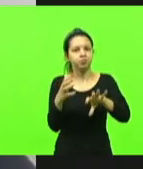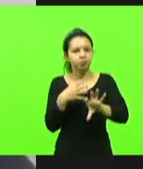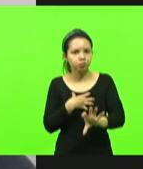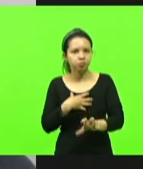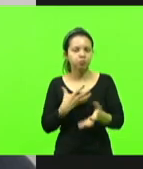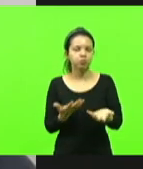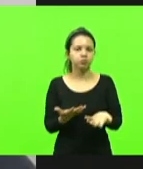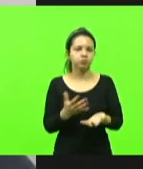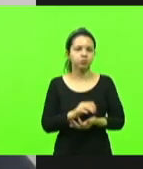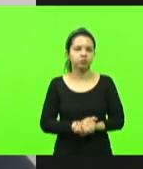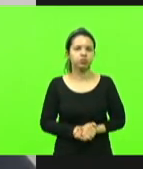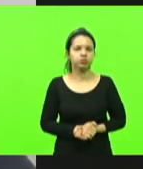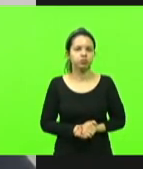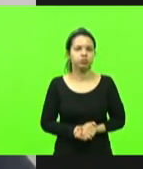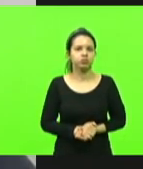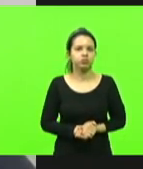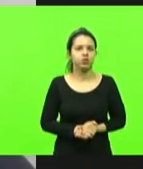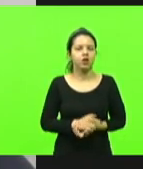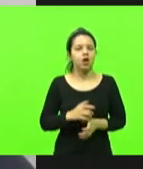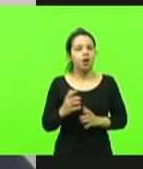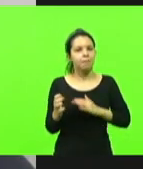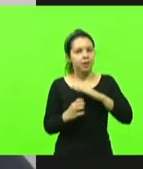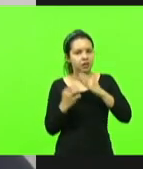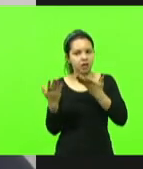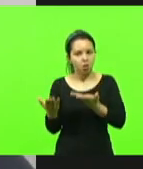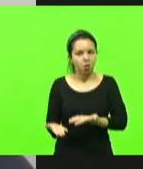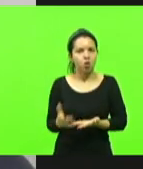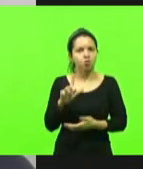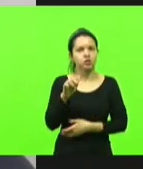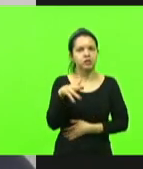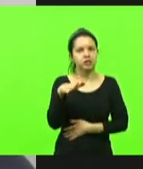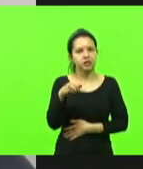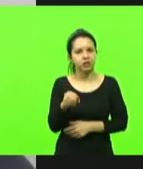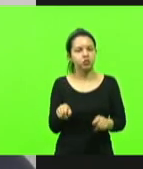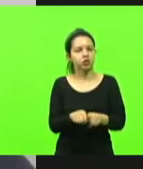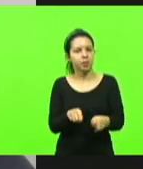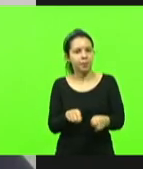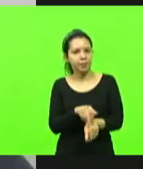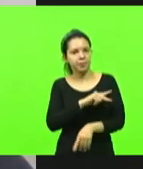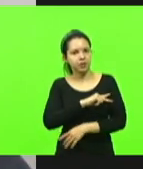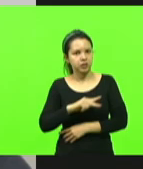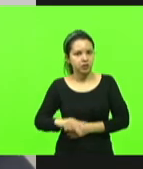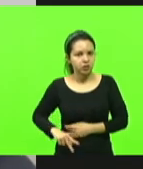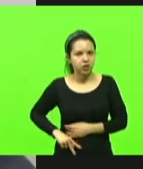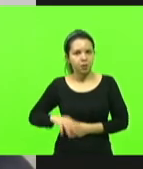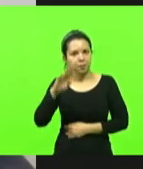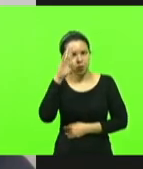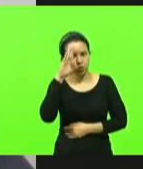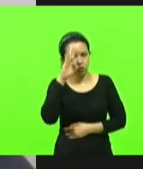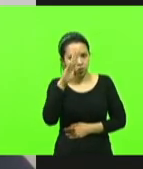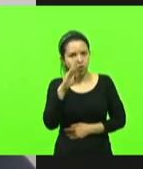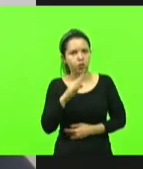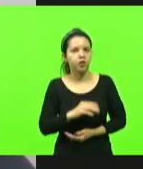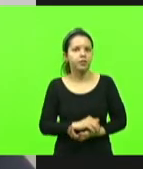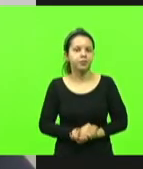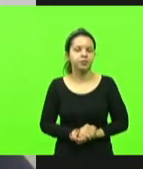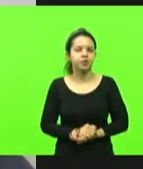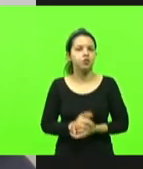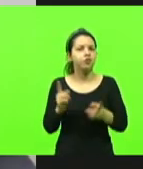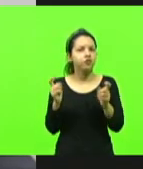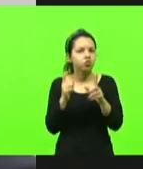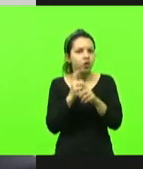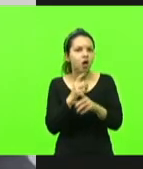empresário Luciano Hang e também ao presidente Bolsonaro e que pese a sua dificuldade de